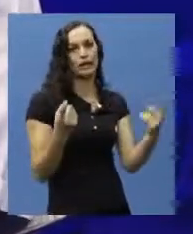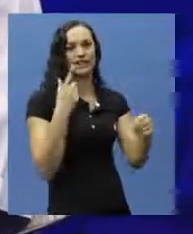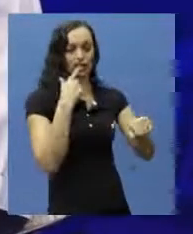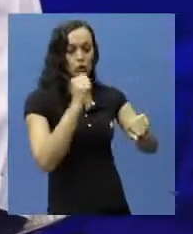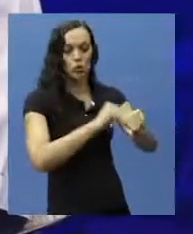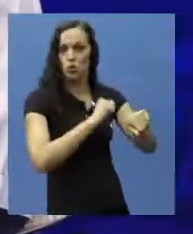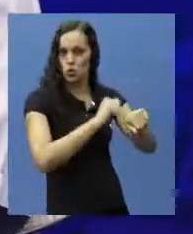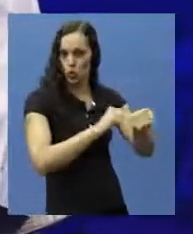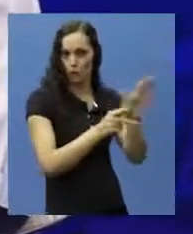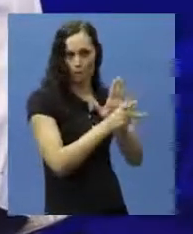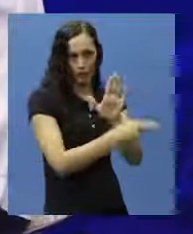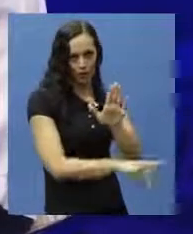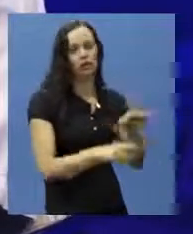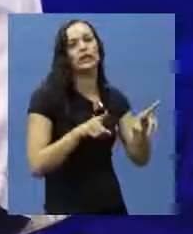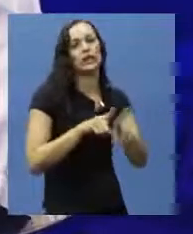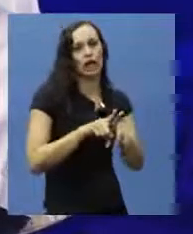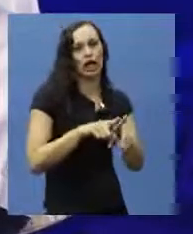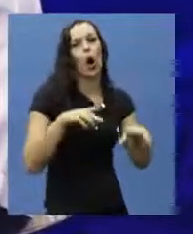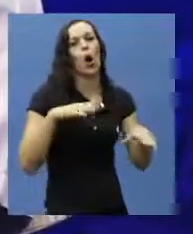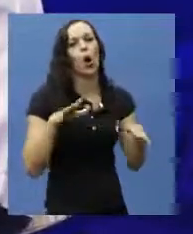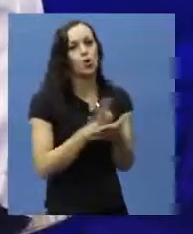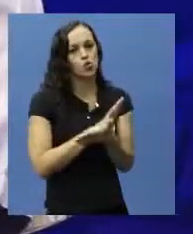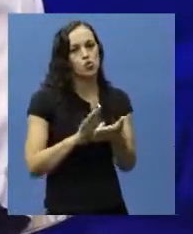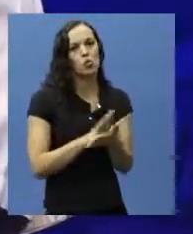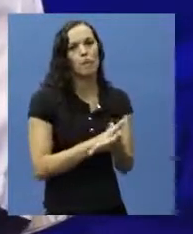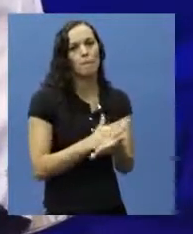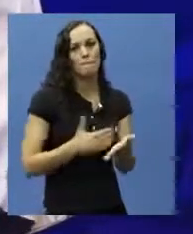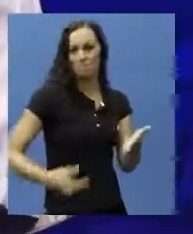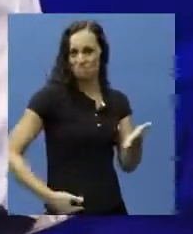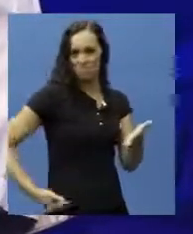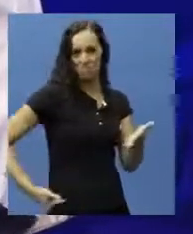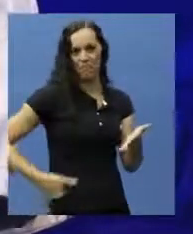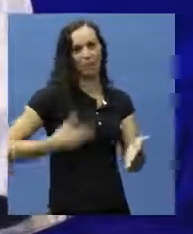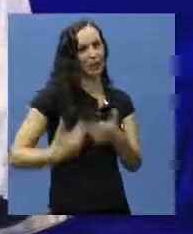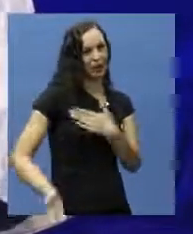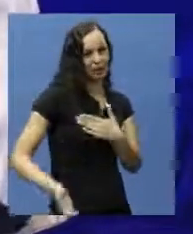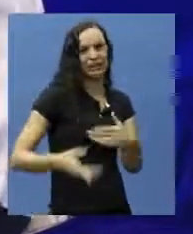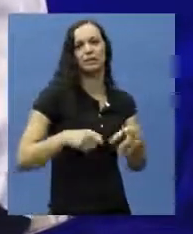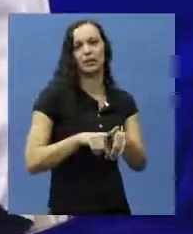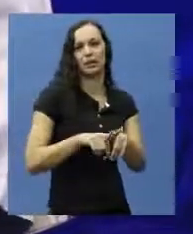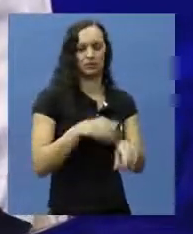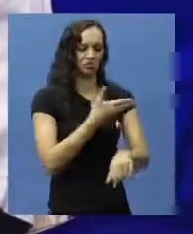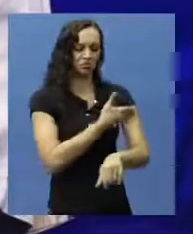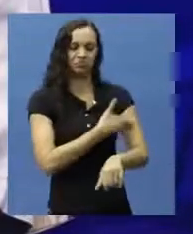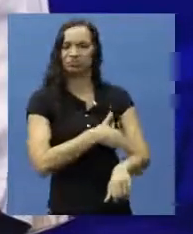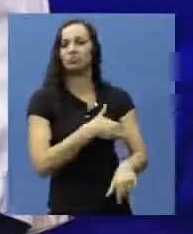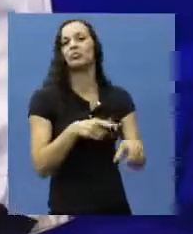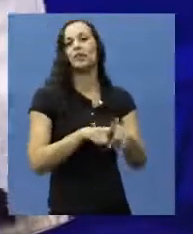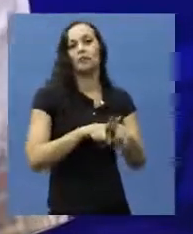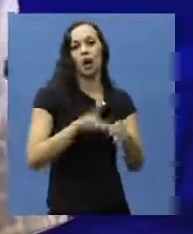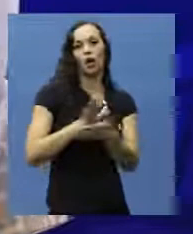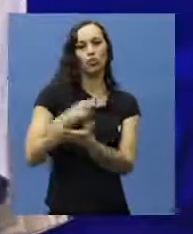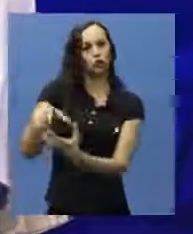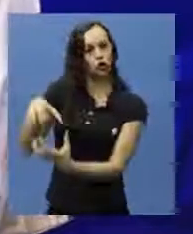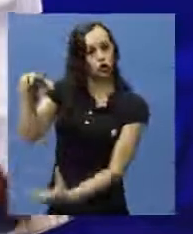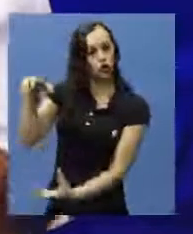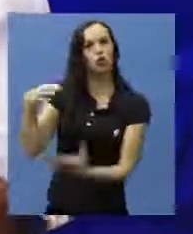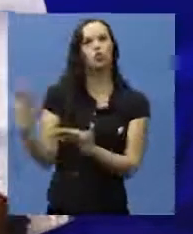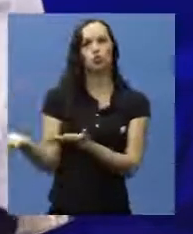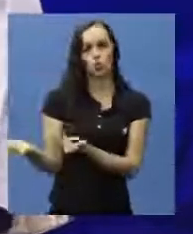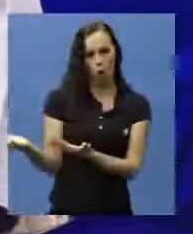ortopedia a gente atende também pacientes amputados, pacientes que sofreram um tipo de amputação, pacientes idosos,